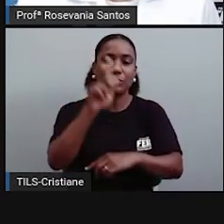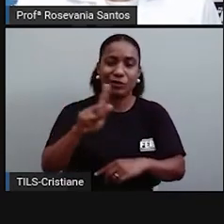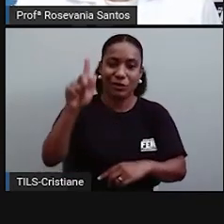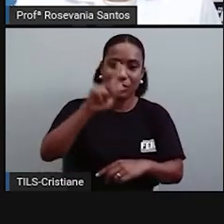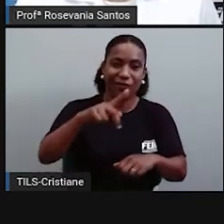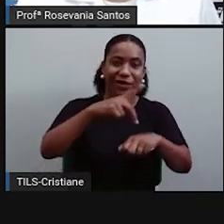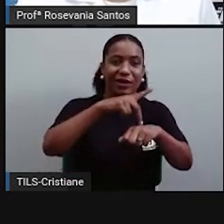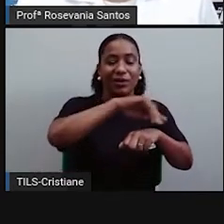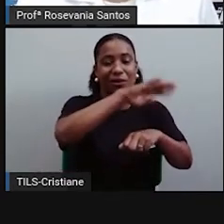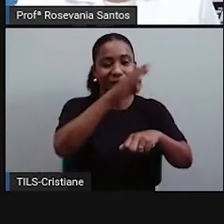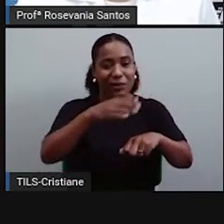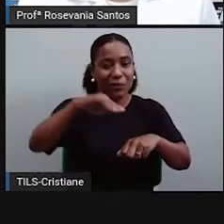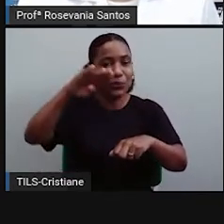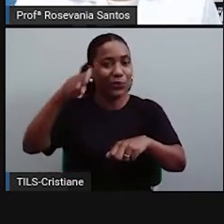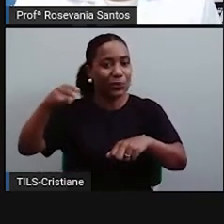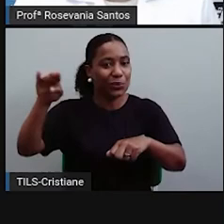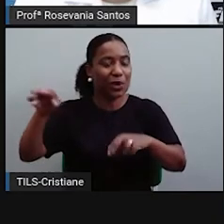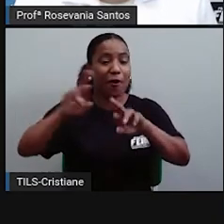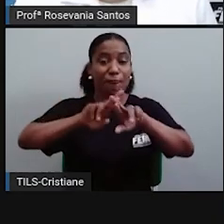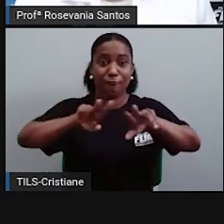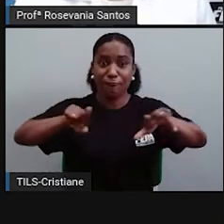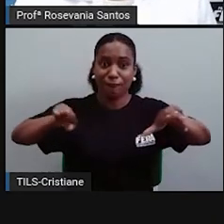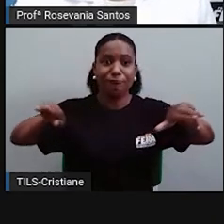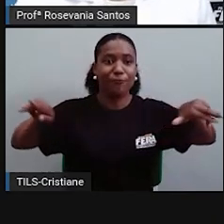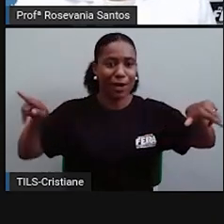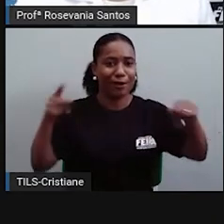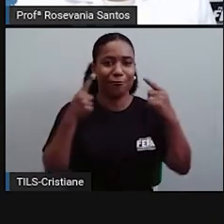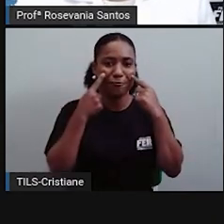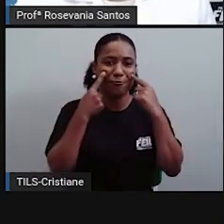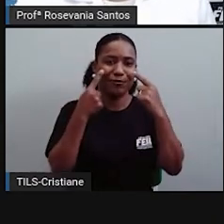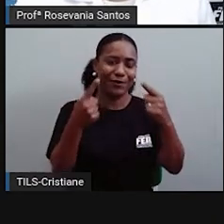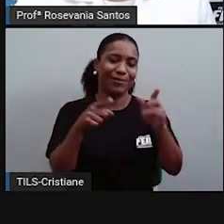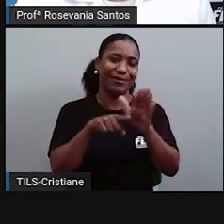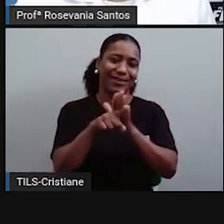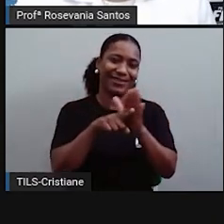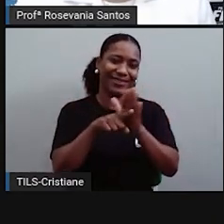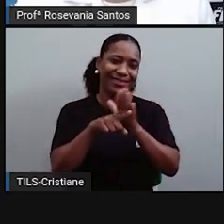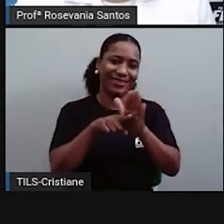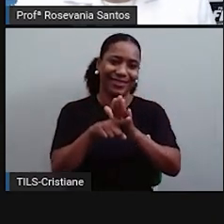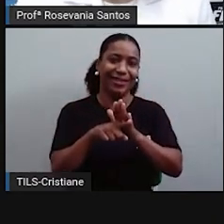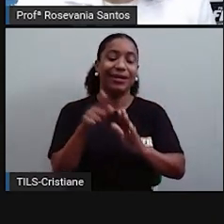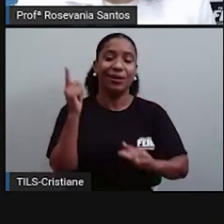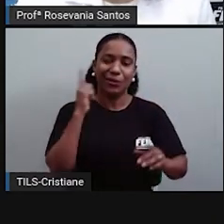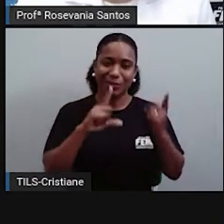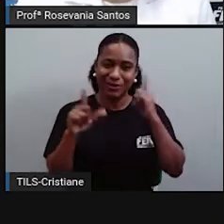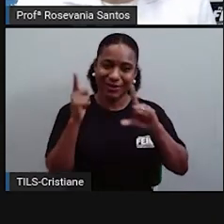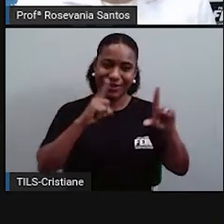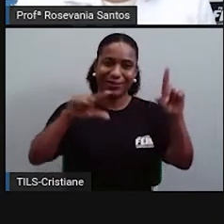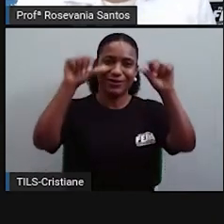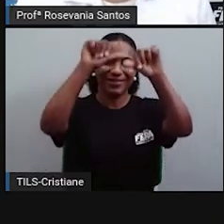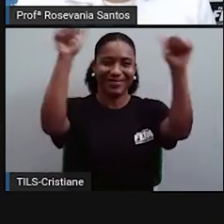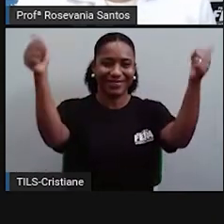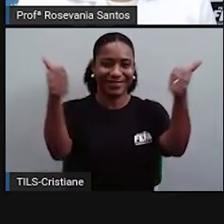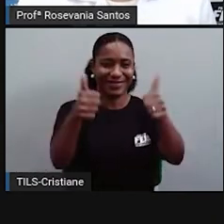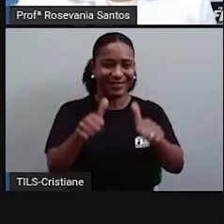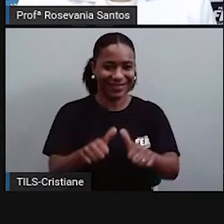questão do clima, do bileiro. E, aí, foi chegando nessa configuração que a gente tem hoje.